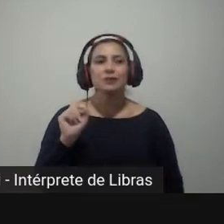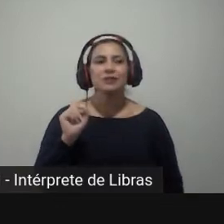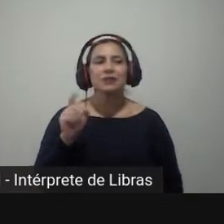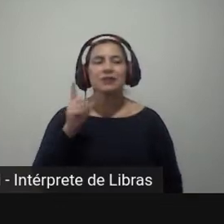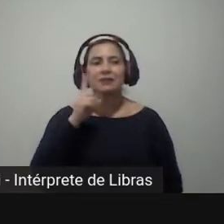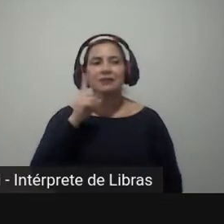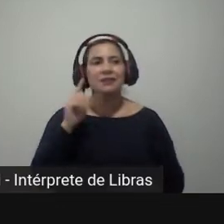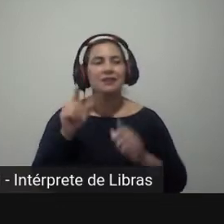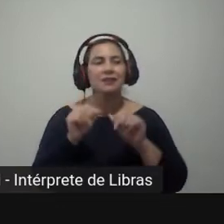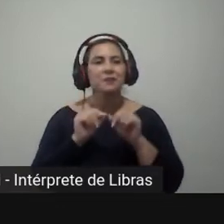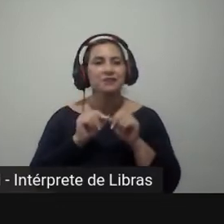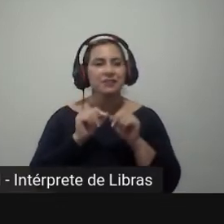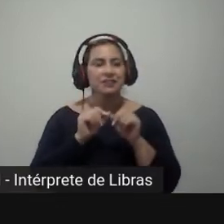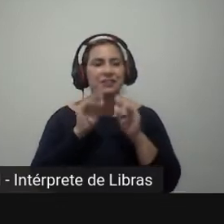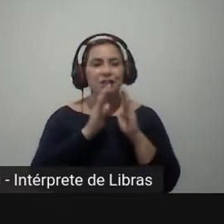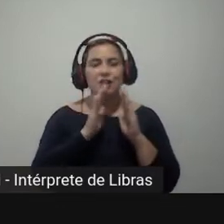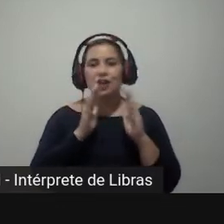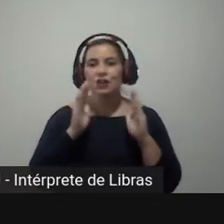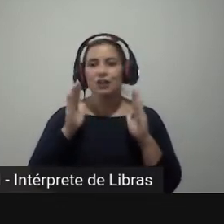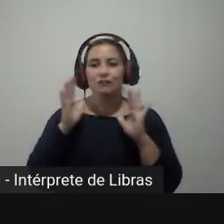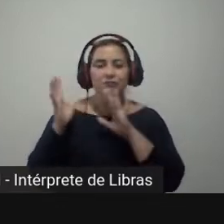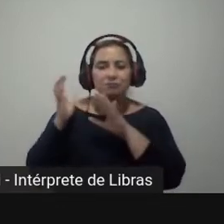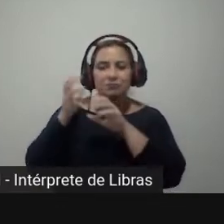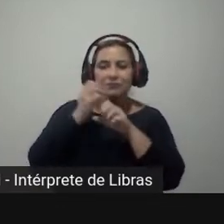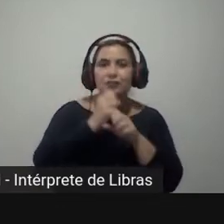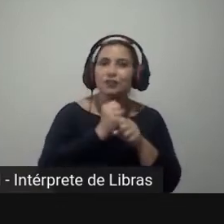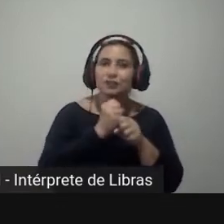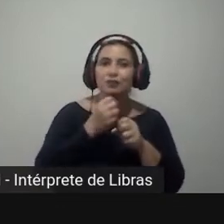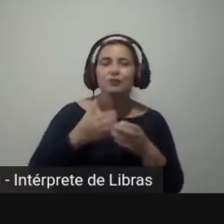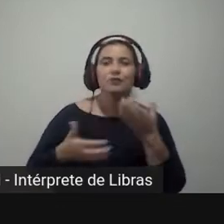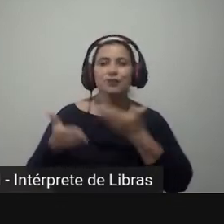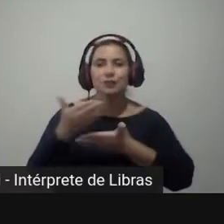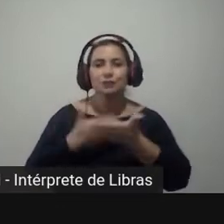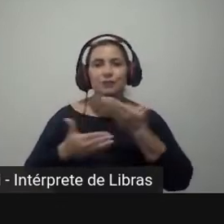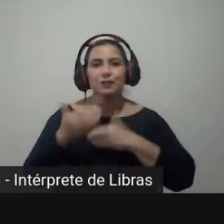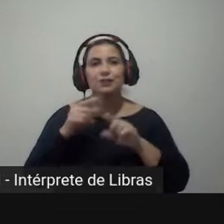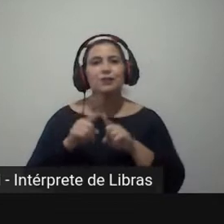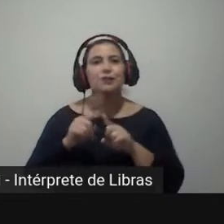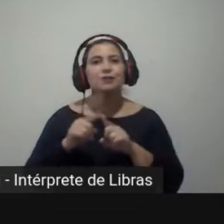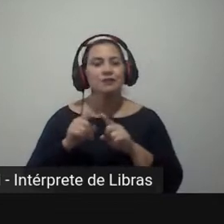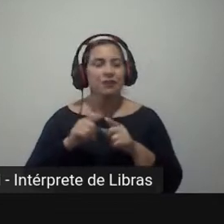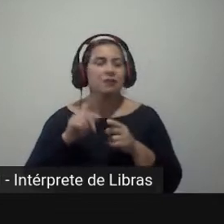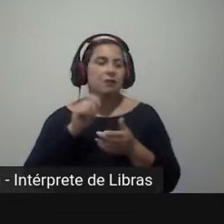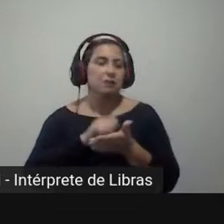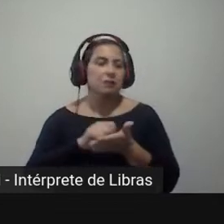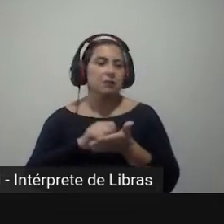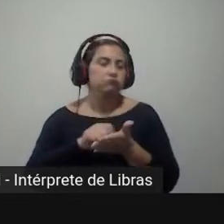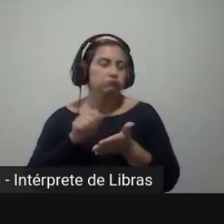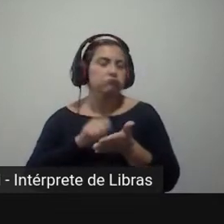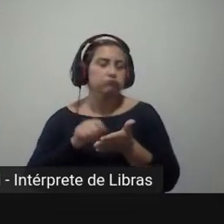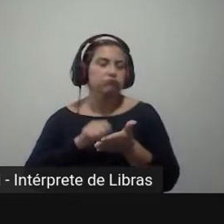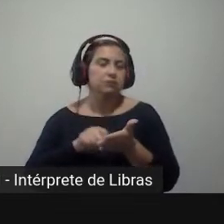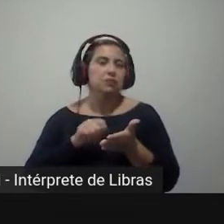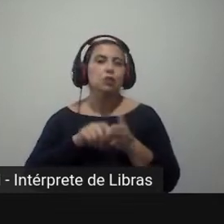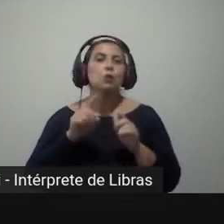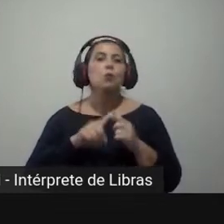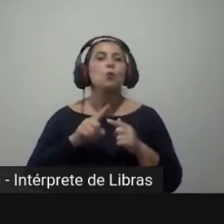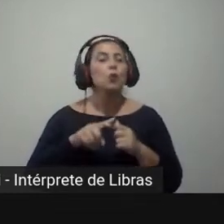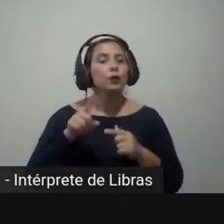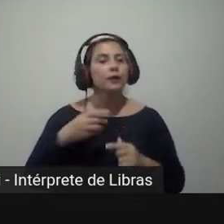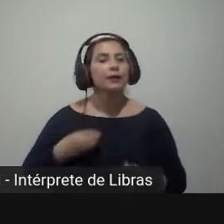bibliográfica vai estar disponível na minha dissertação e ela, por estar